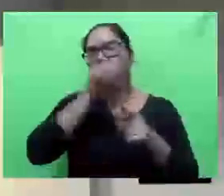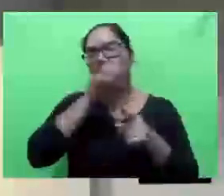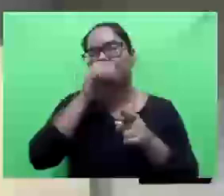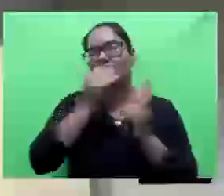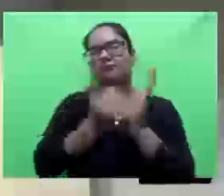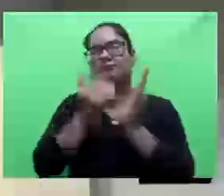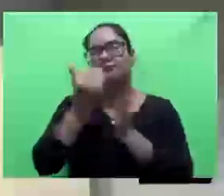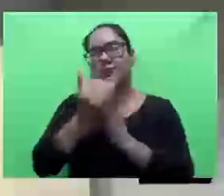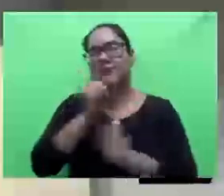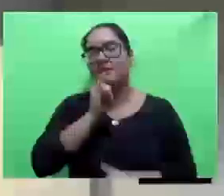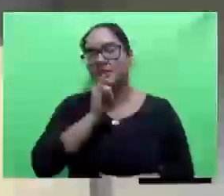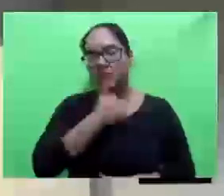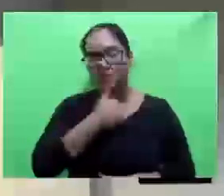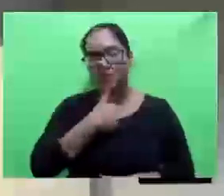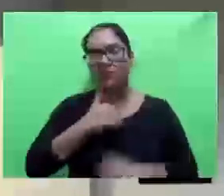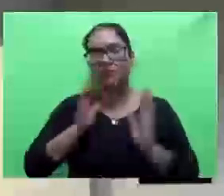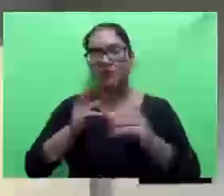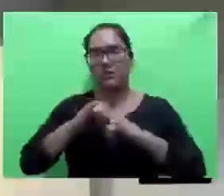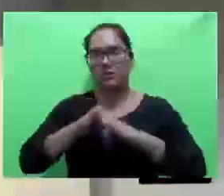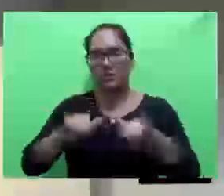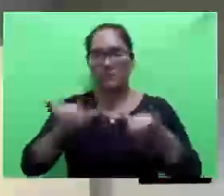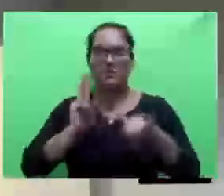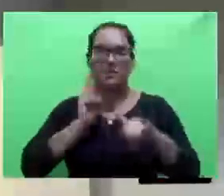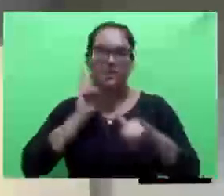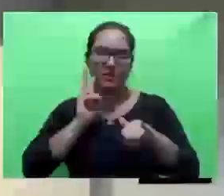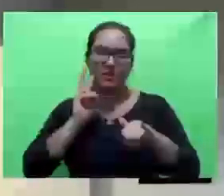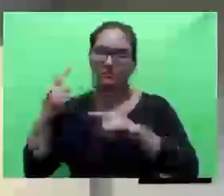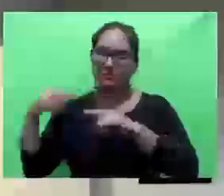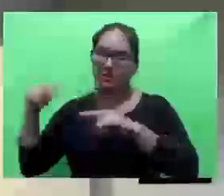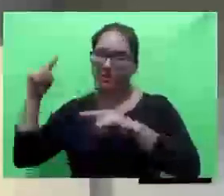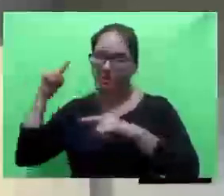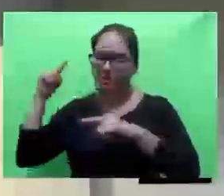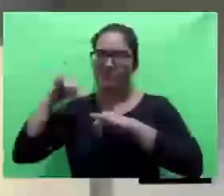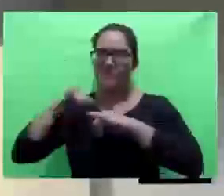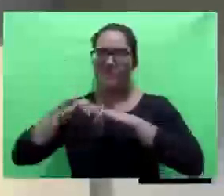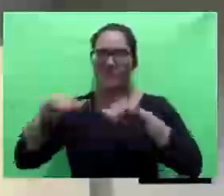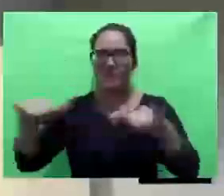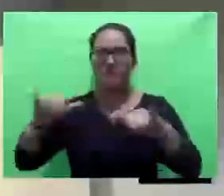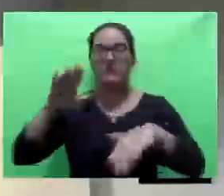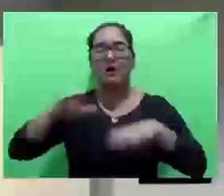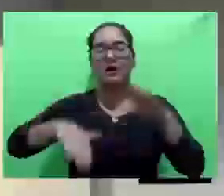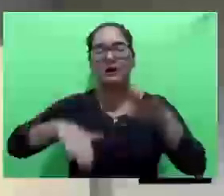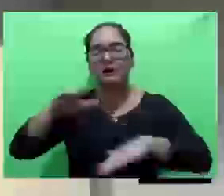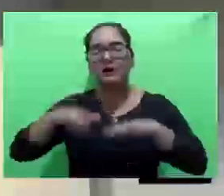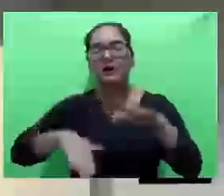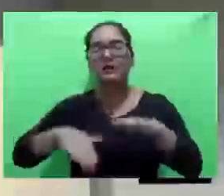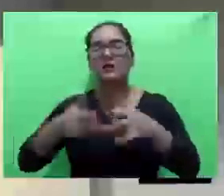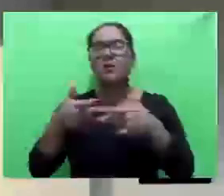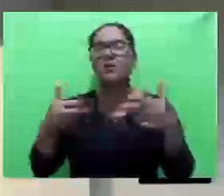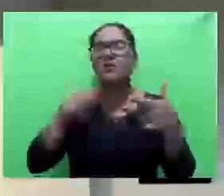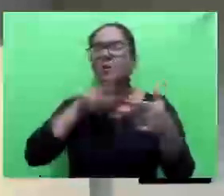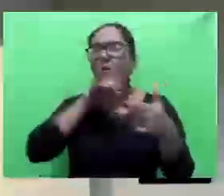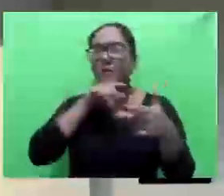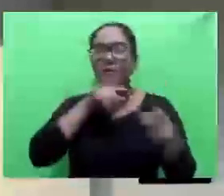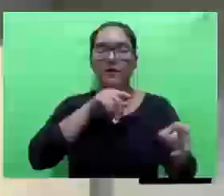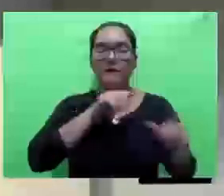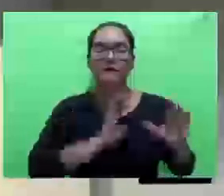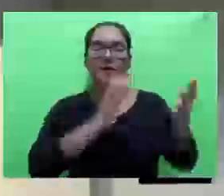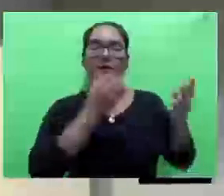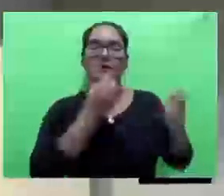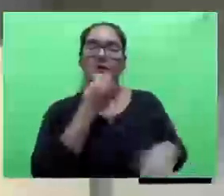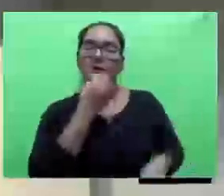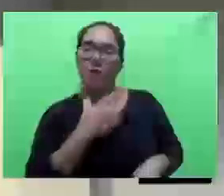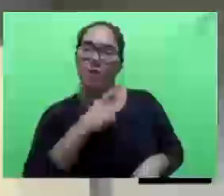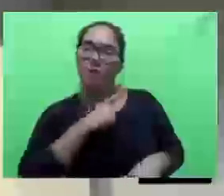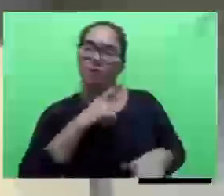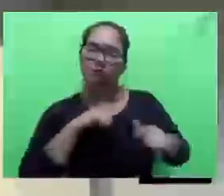Infelizmente, como já falaram aqui os vereadores que me antecederam, às vezes poucos ruins estragam a festa dos bons, como o Gato falou, que lá tinha